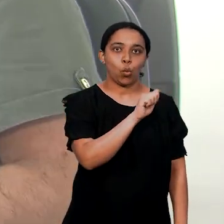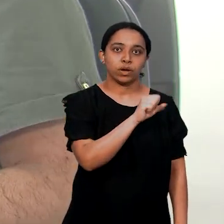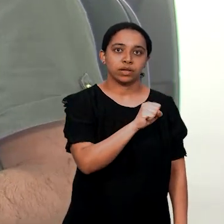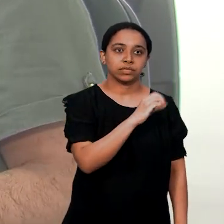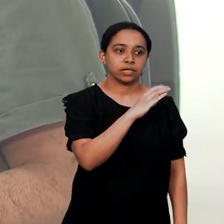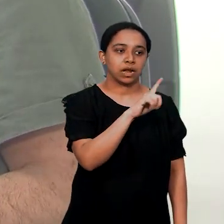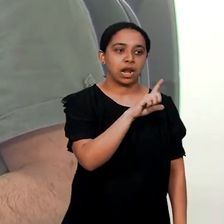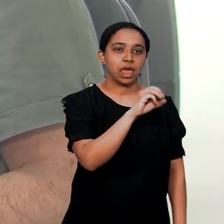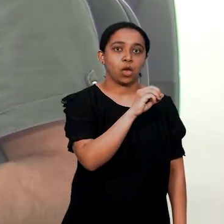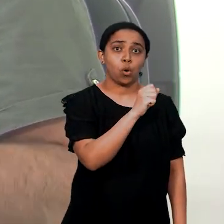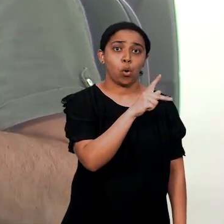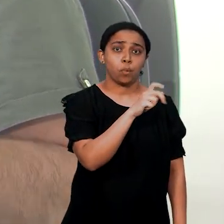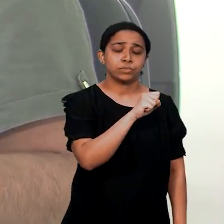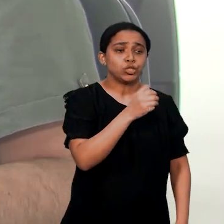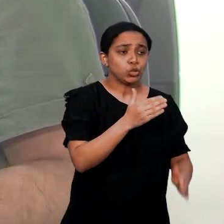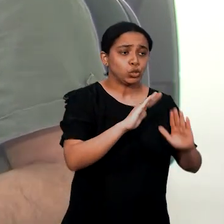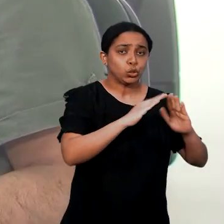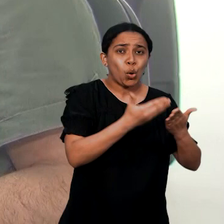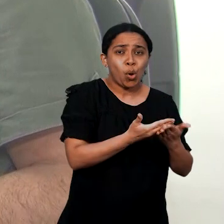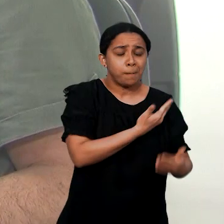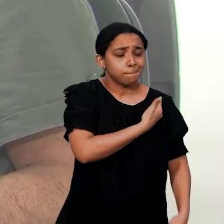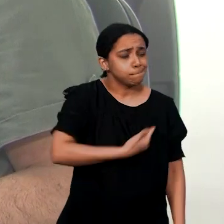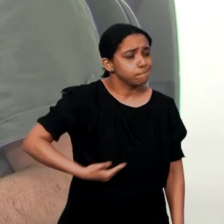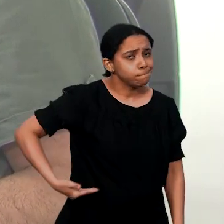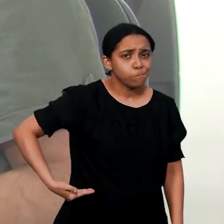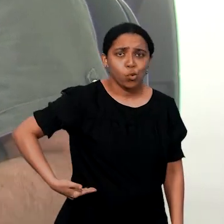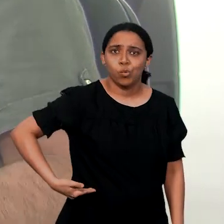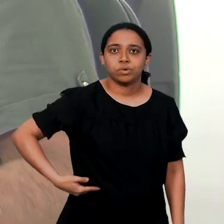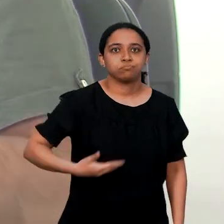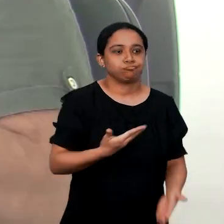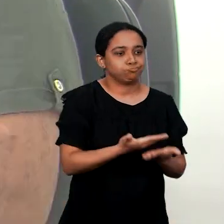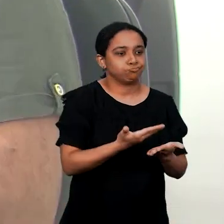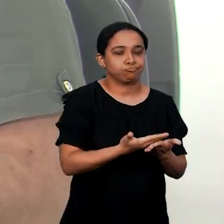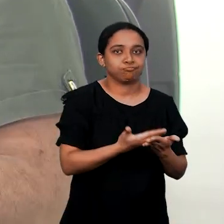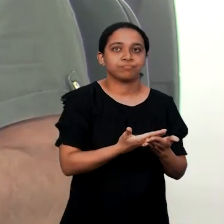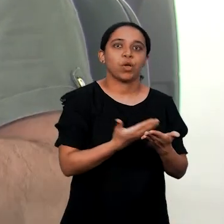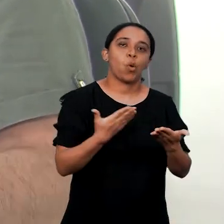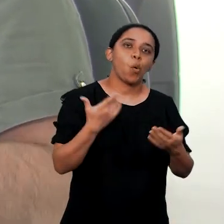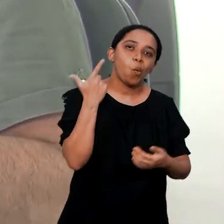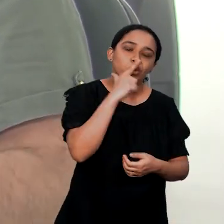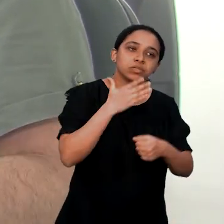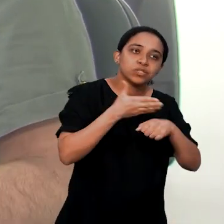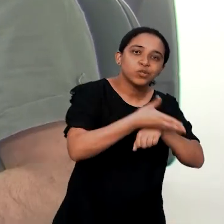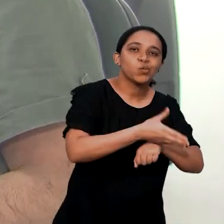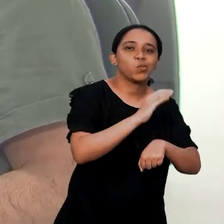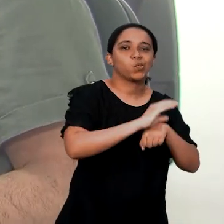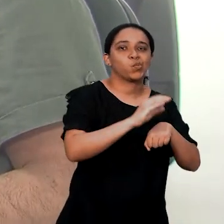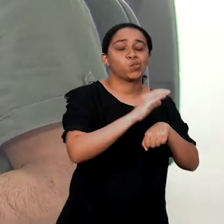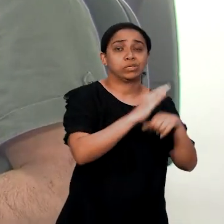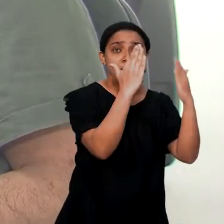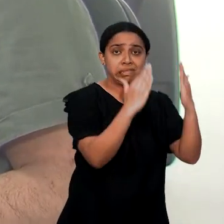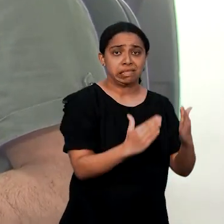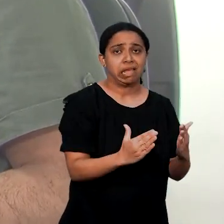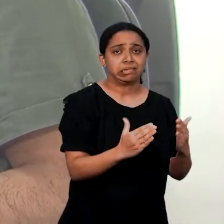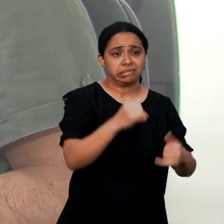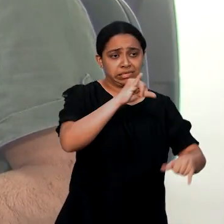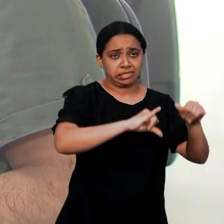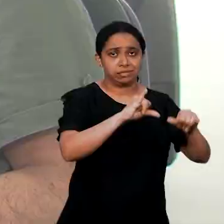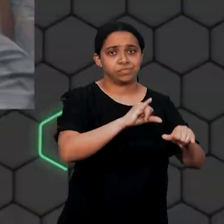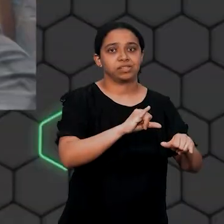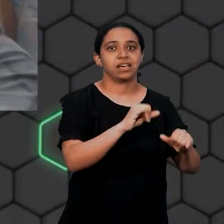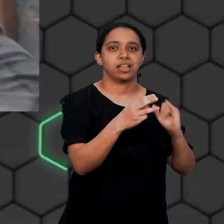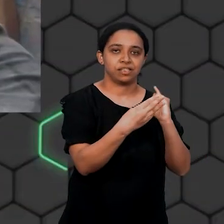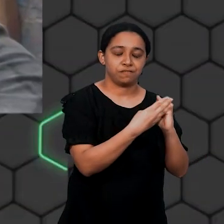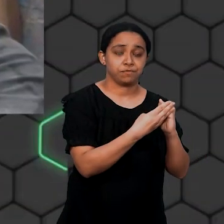Lucas Cleópas da Silva estudou na rede pública de ensino até ingressar no curso técnico em análises químicas do